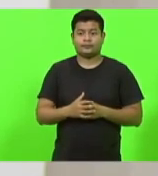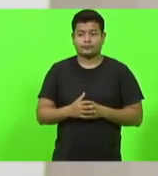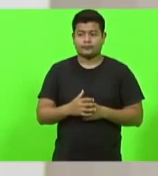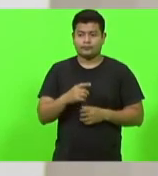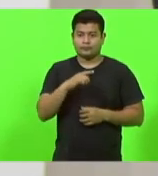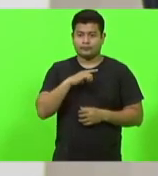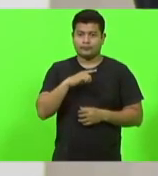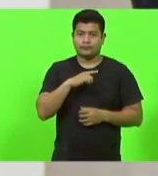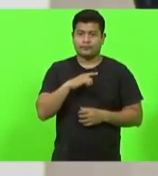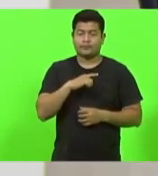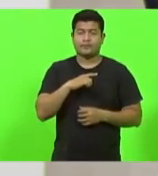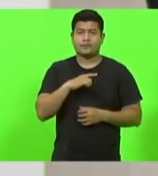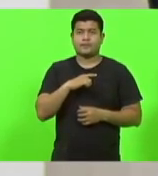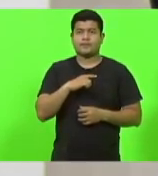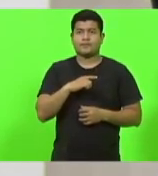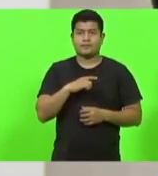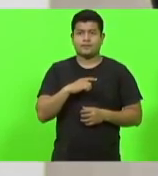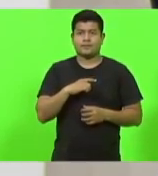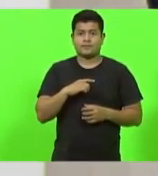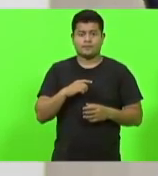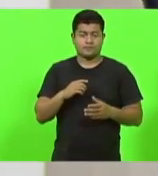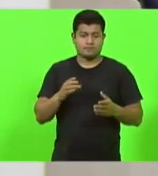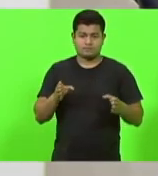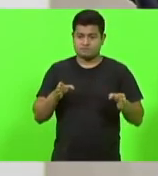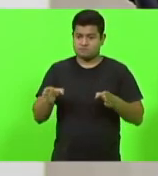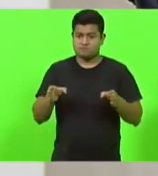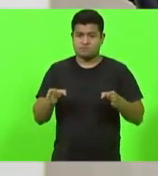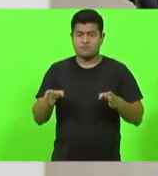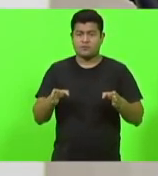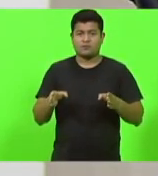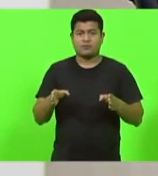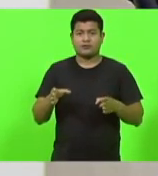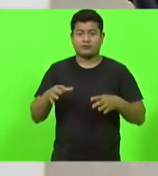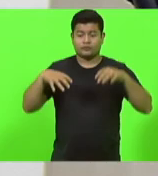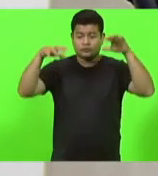por uma situação deste age